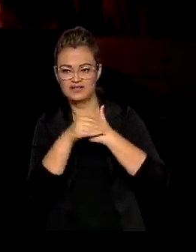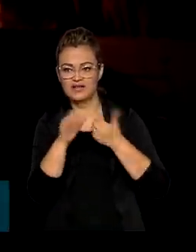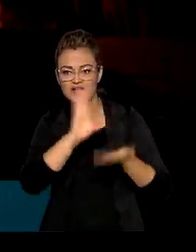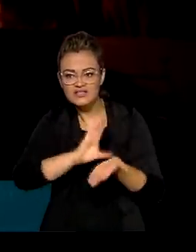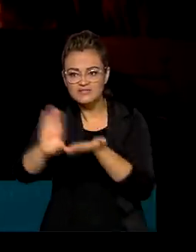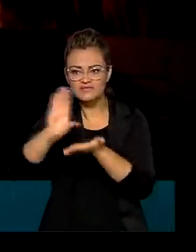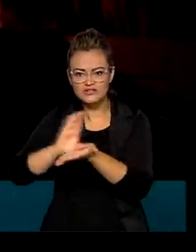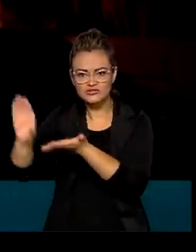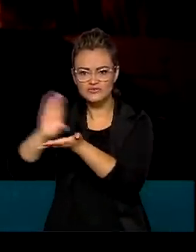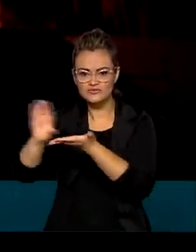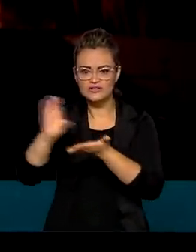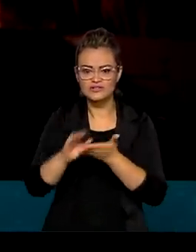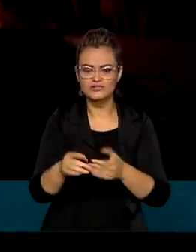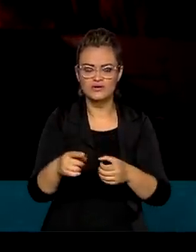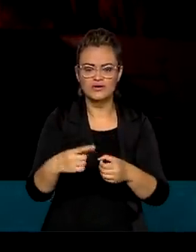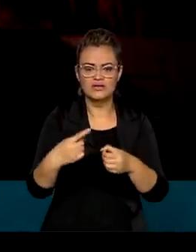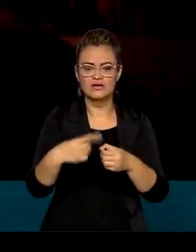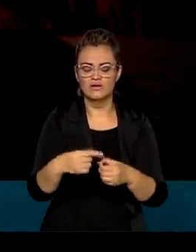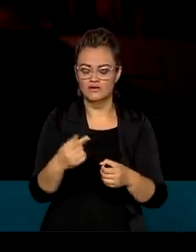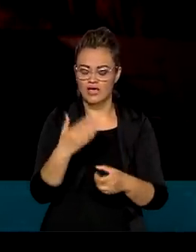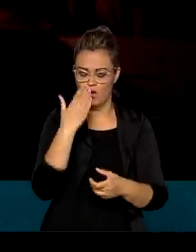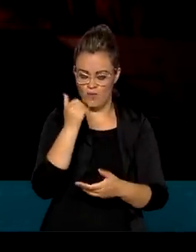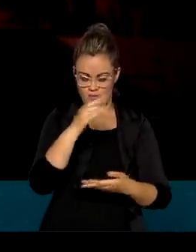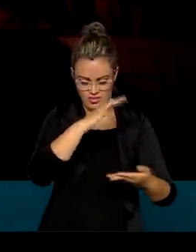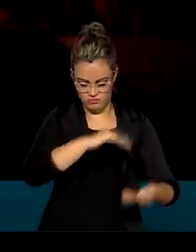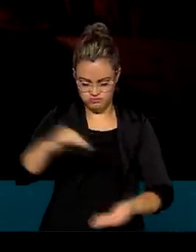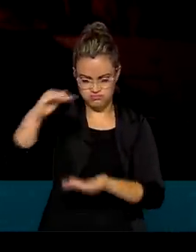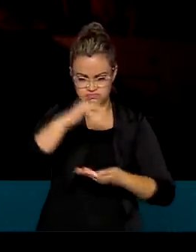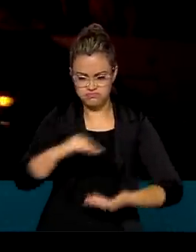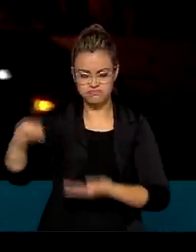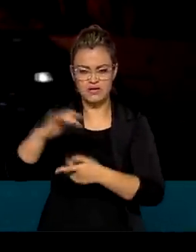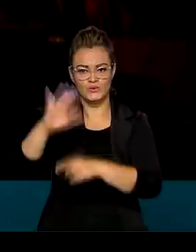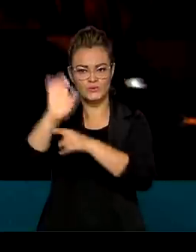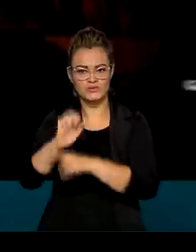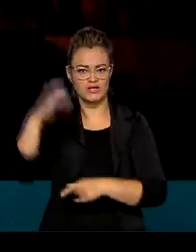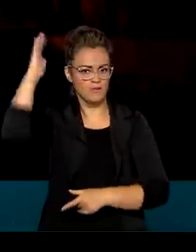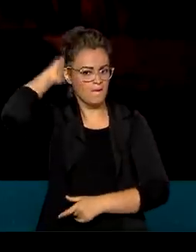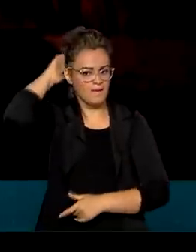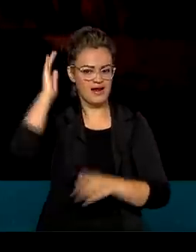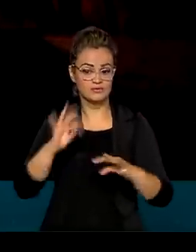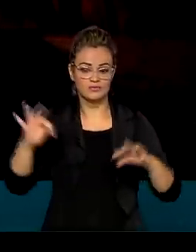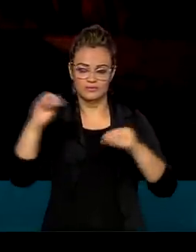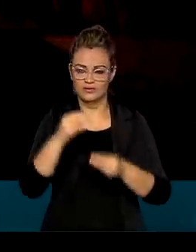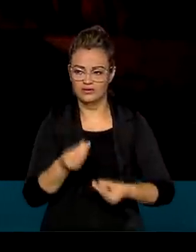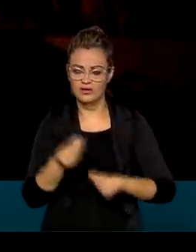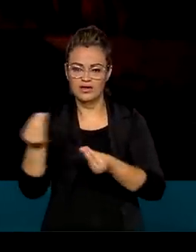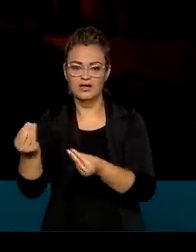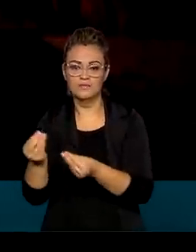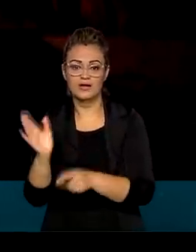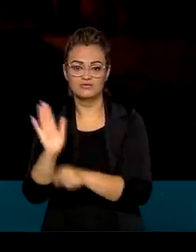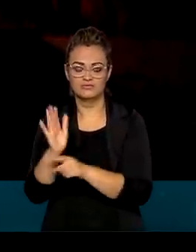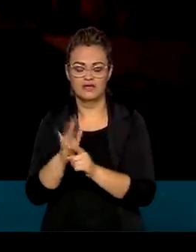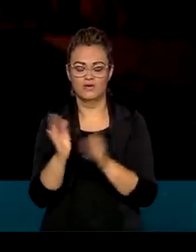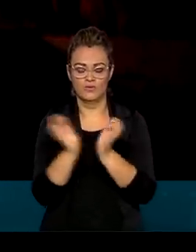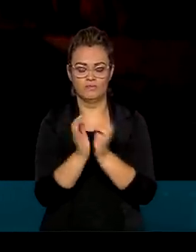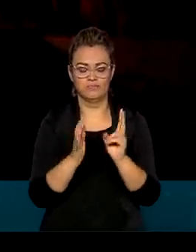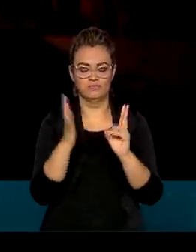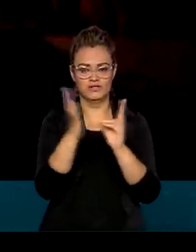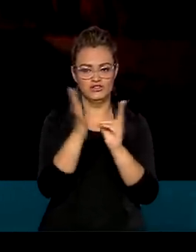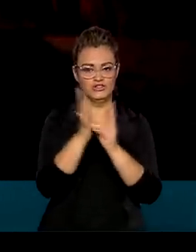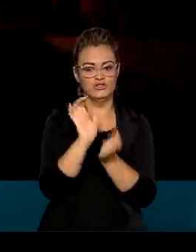em 468 mil cestas de alimentos em todo o estado do Pará. Serão beneficiados indígenas, quilombolas,